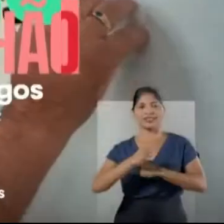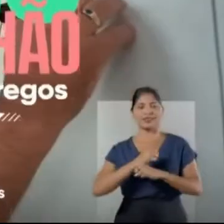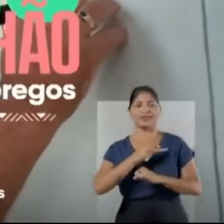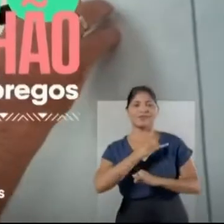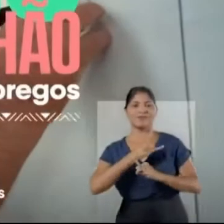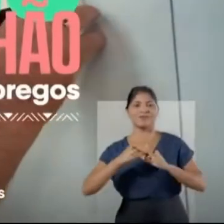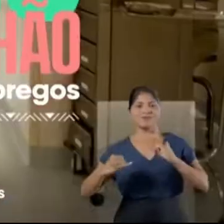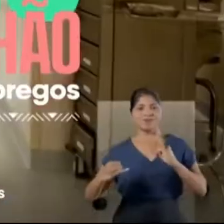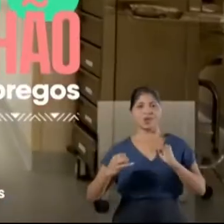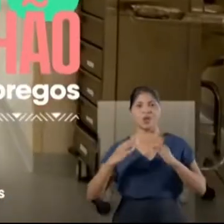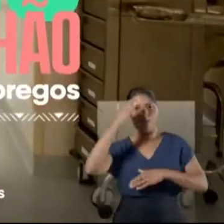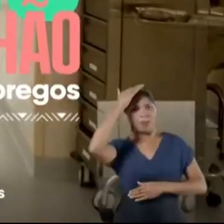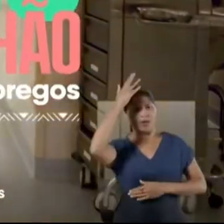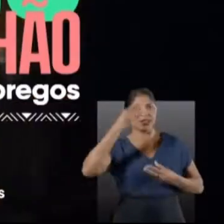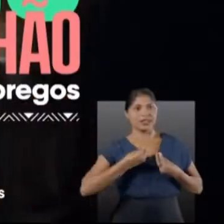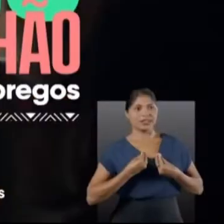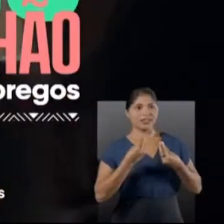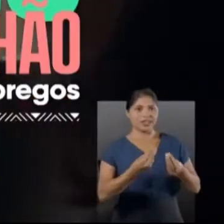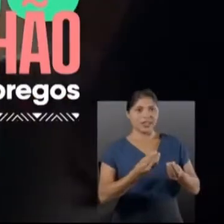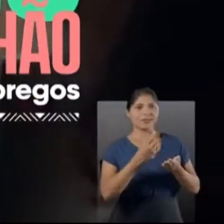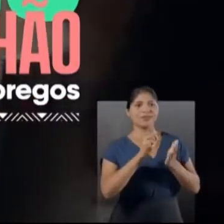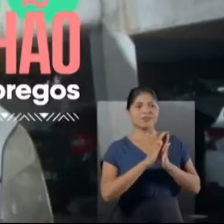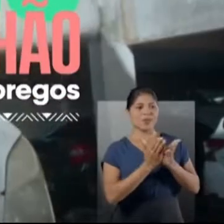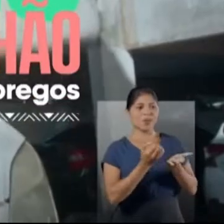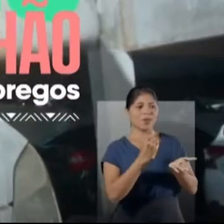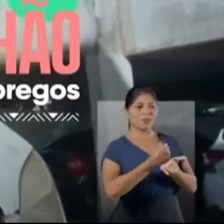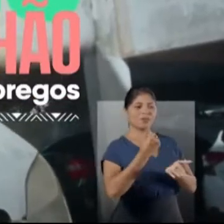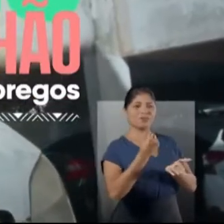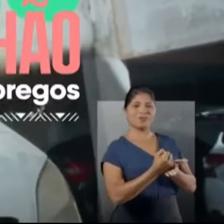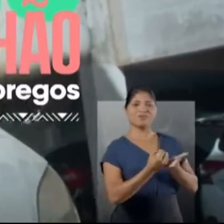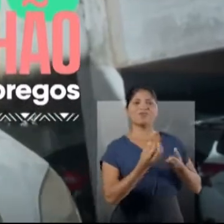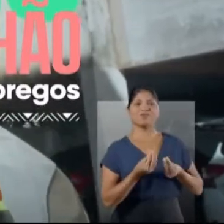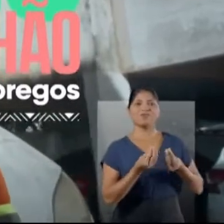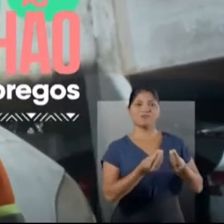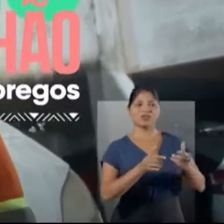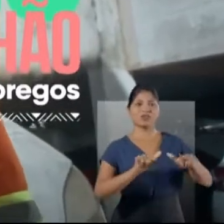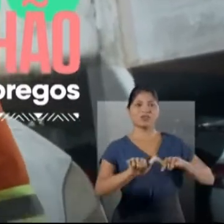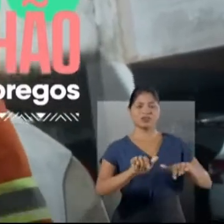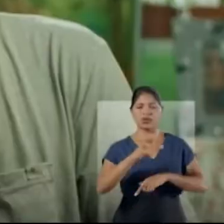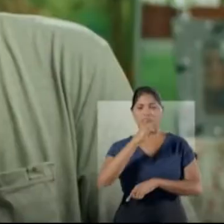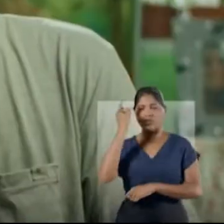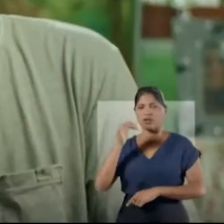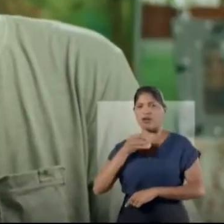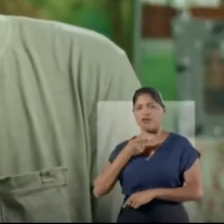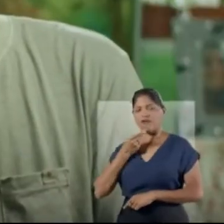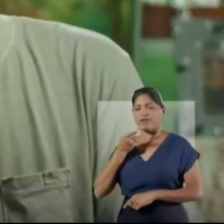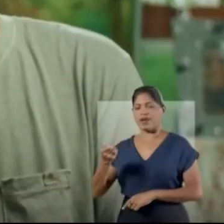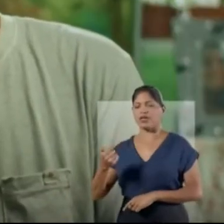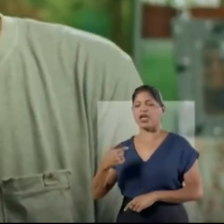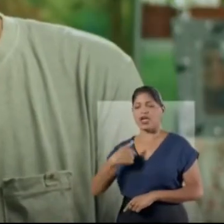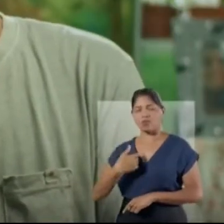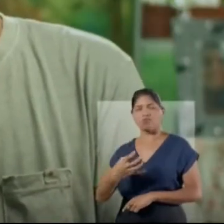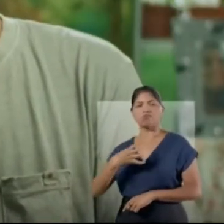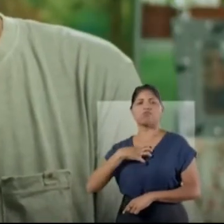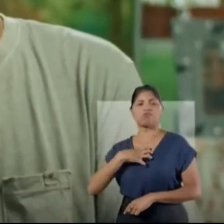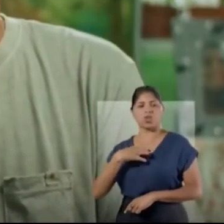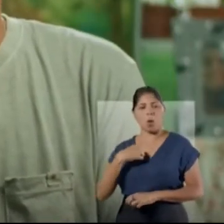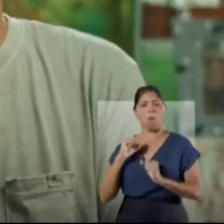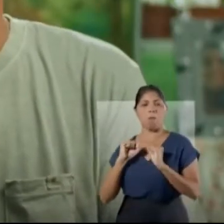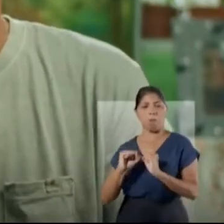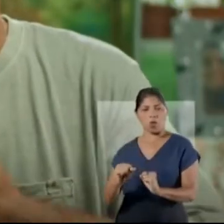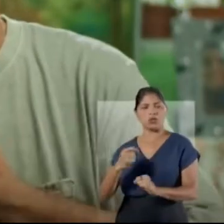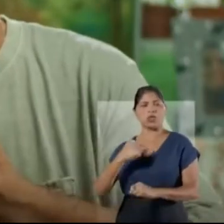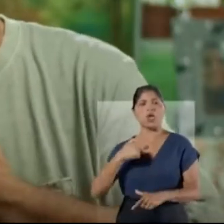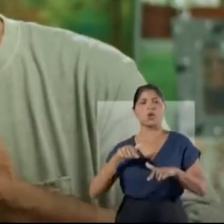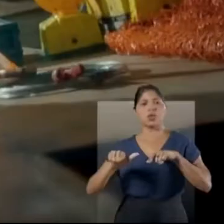o Pará gerou mais de 1 milhão de vagas com carteira assinada. A pessoa bate no peito e diz, pô, agora eu consigo, agora eu posso.